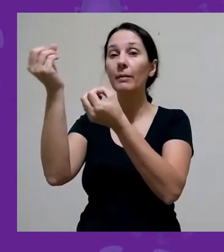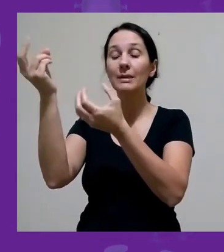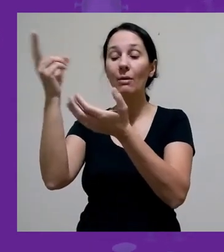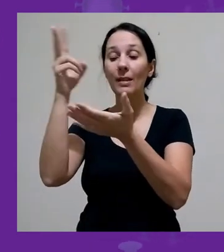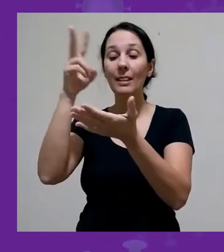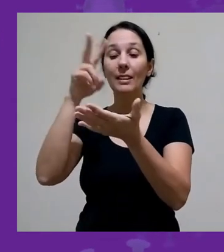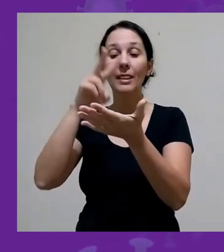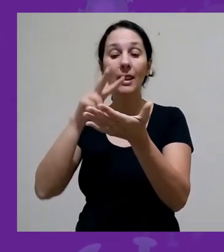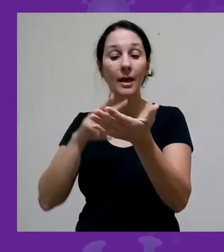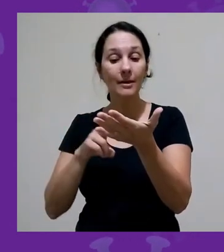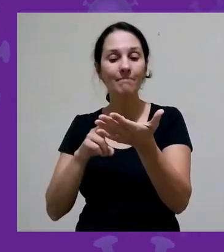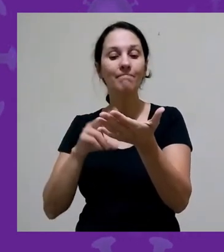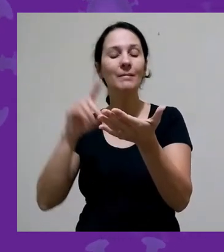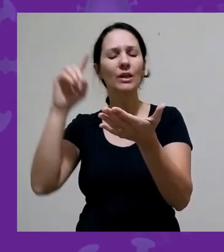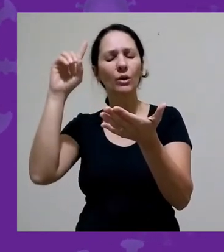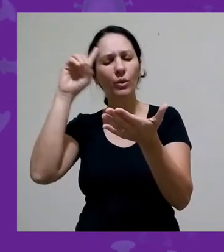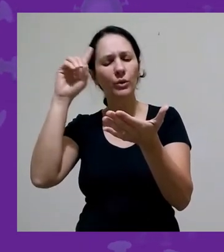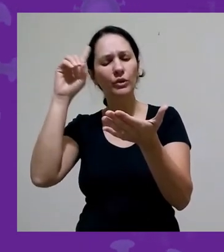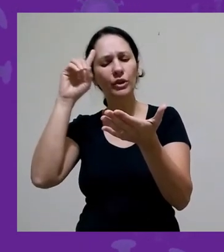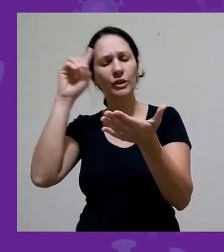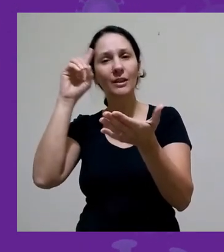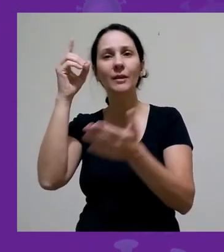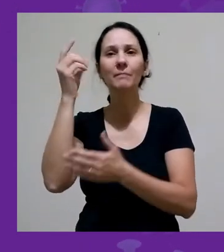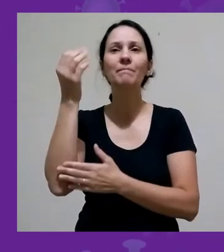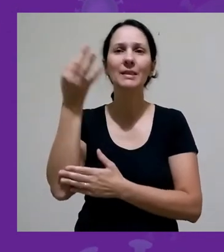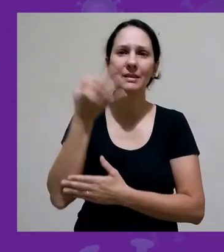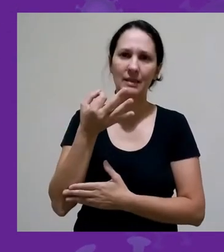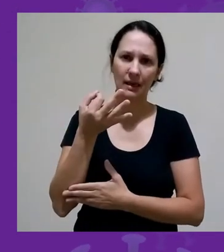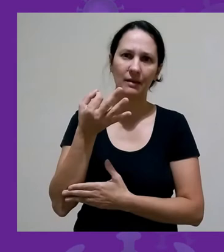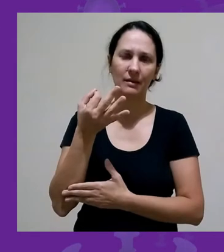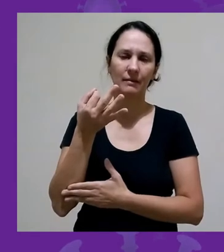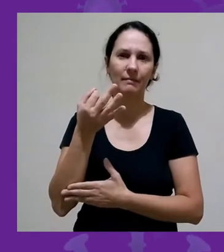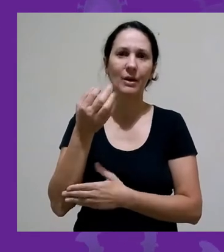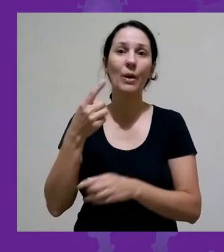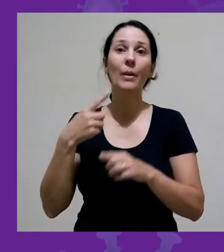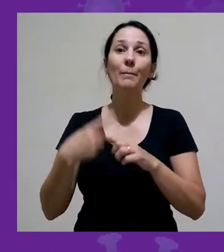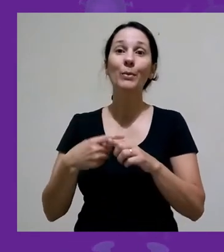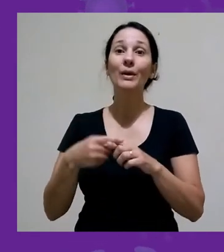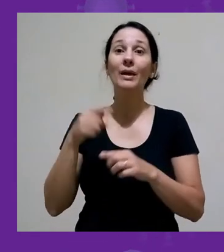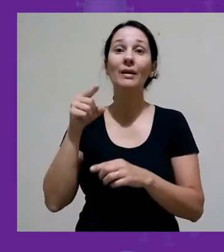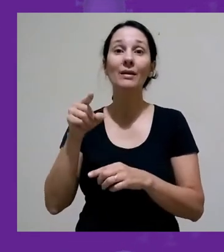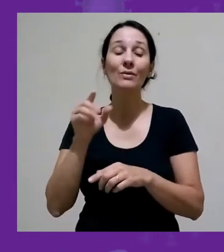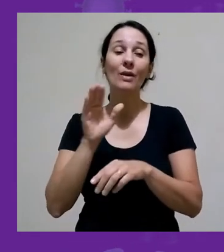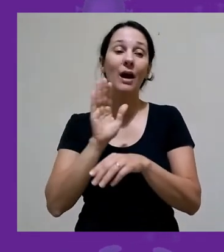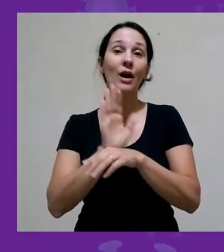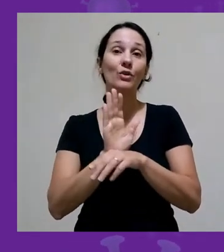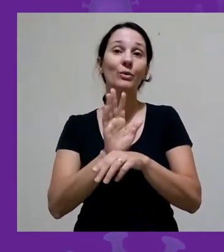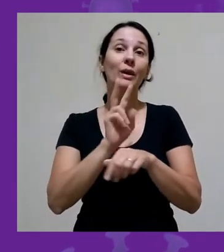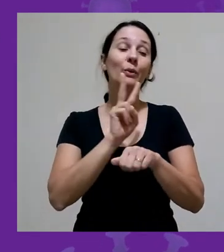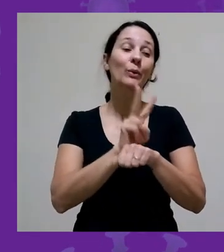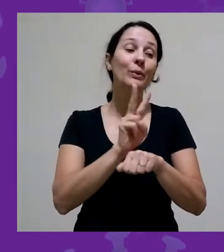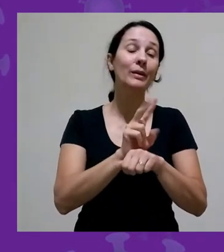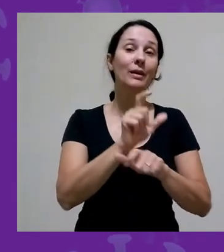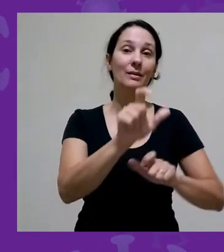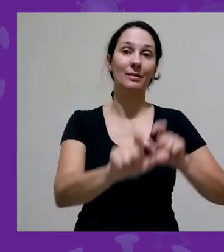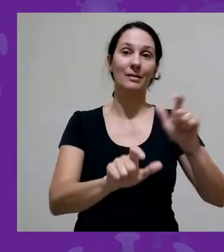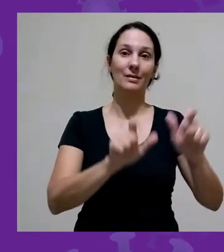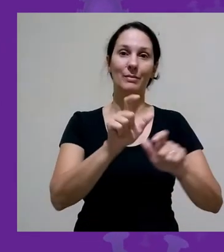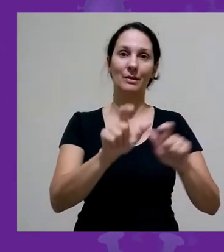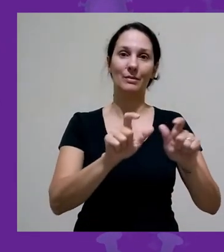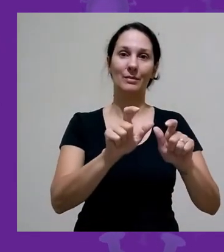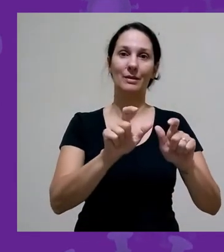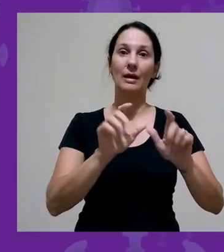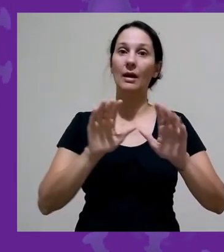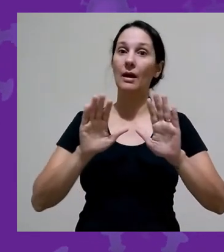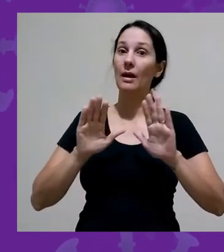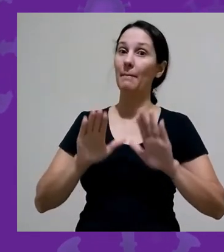informações, e aí começa a chegar muita informação falsa, isso cria um transtorno muito